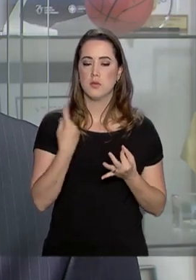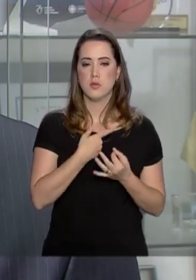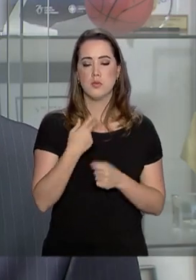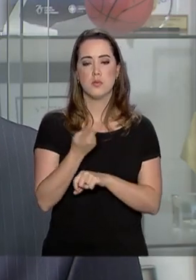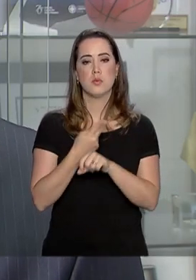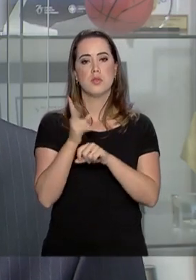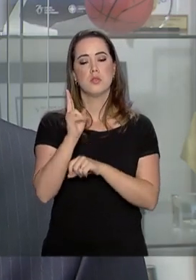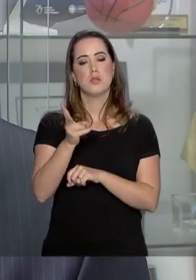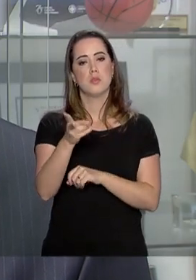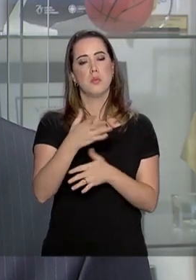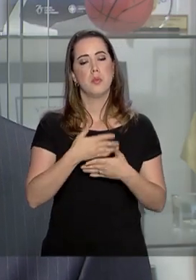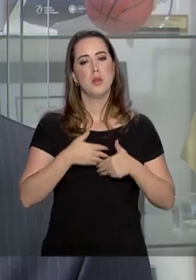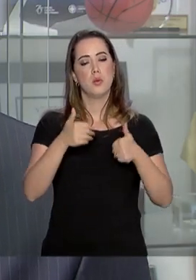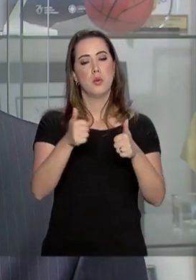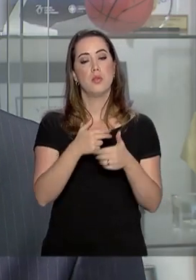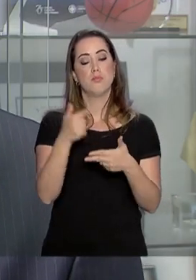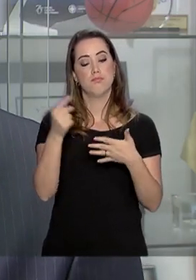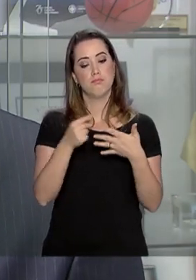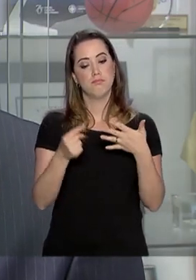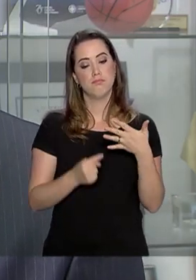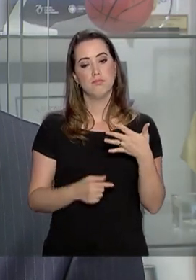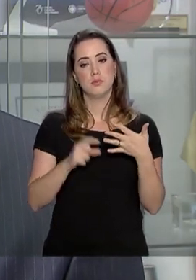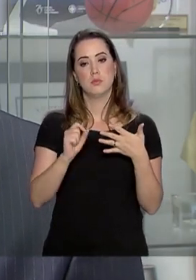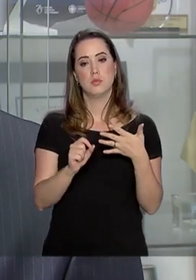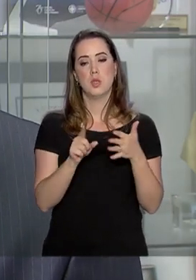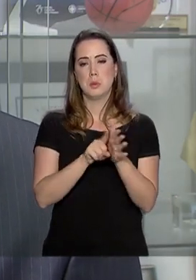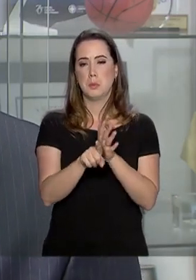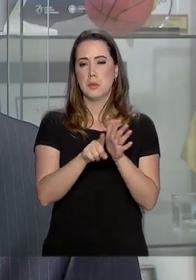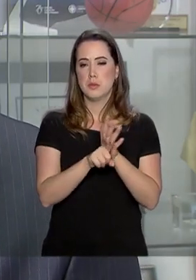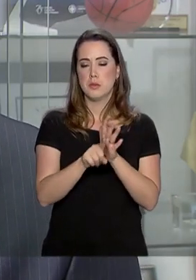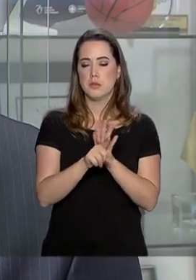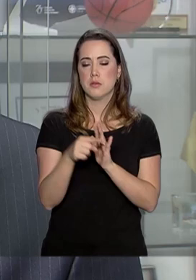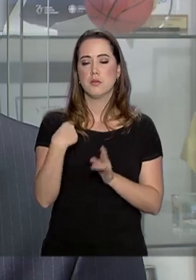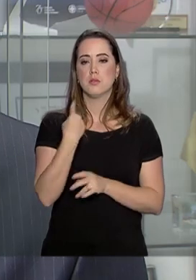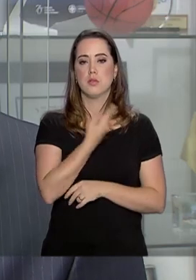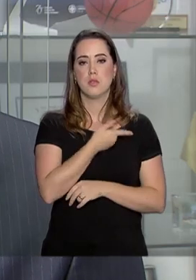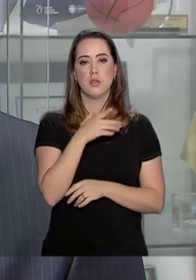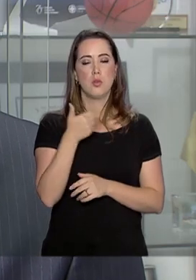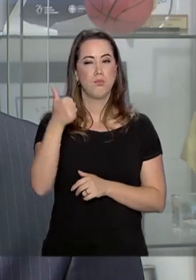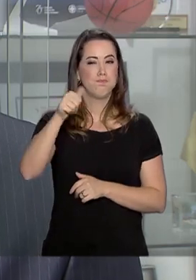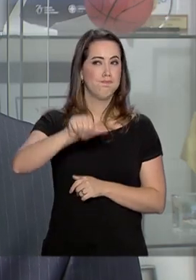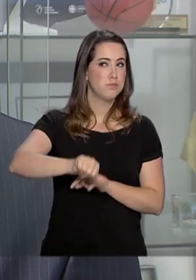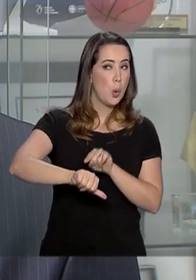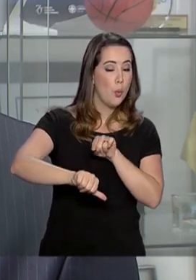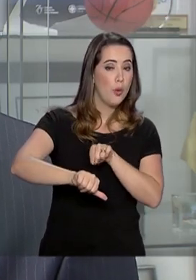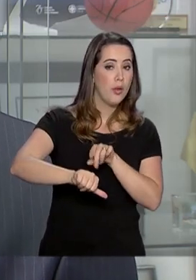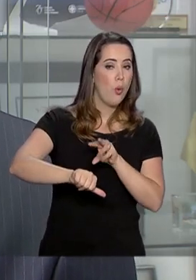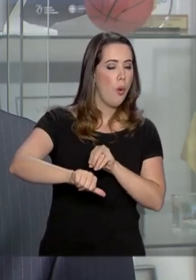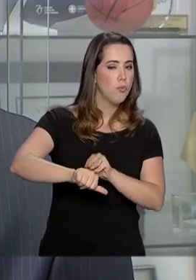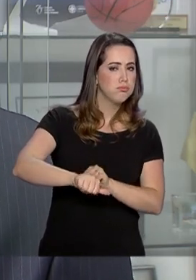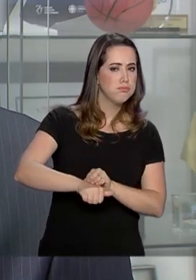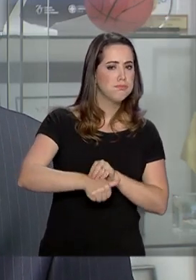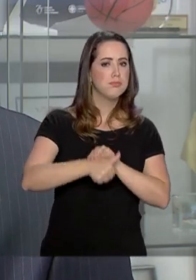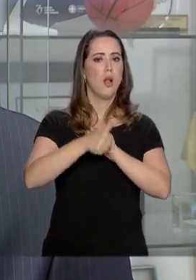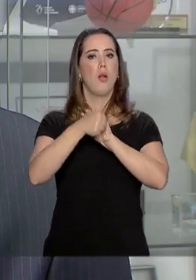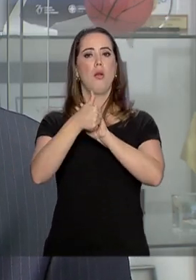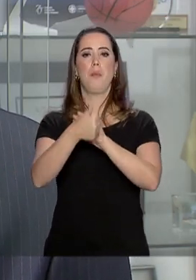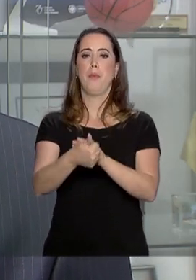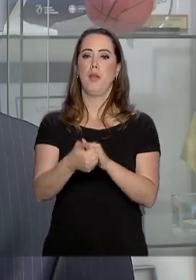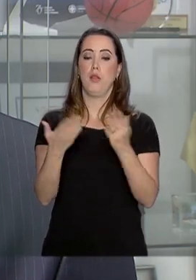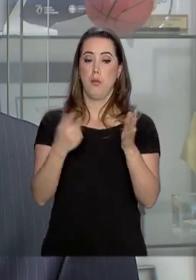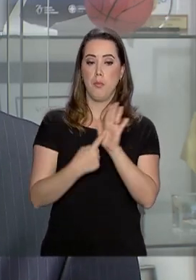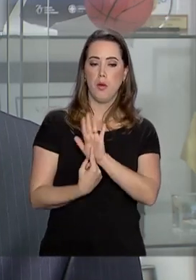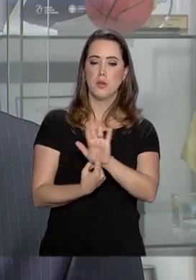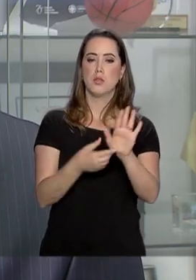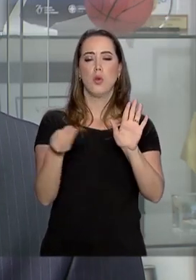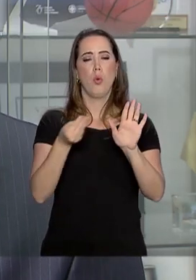buscando sempre melhorar naqueles quesitos da pesquisa em que nós somos pior avaliados. E isso mostra que essa